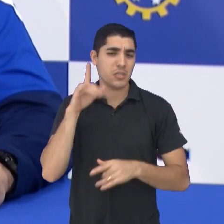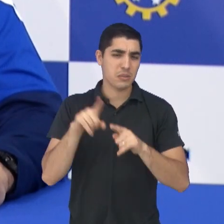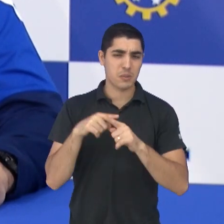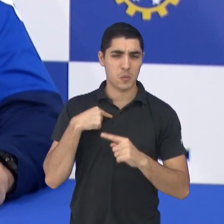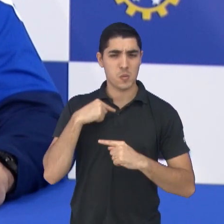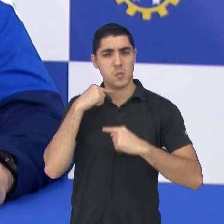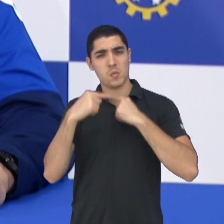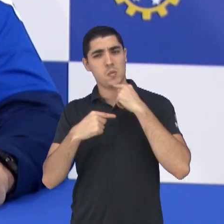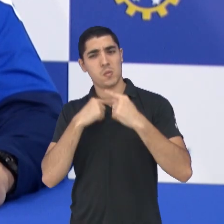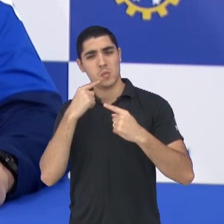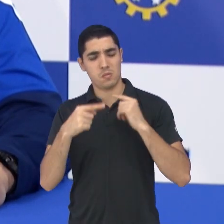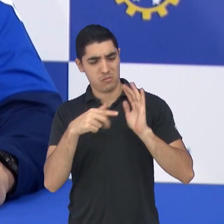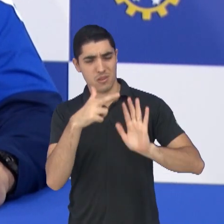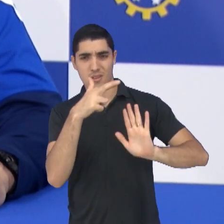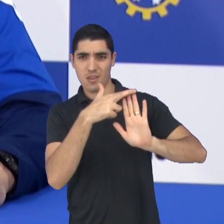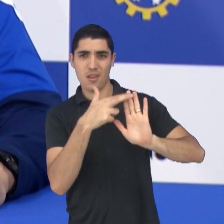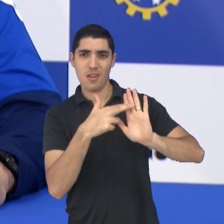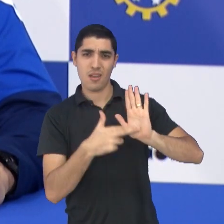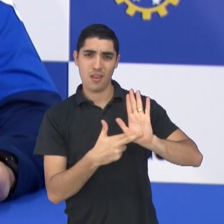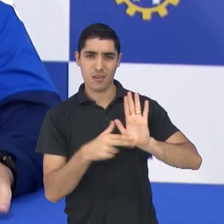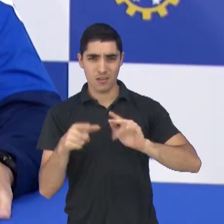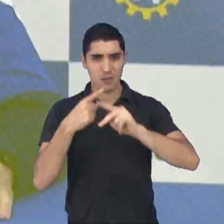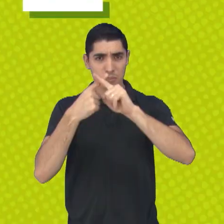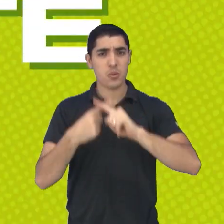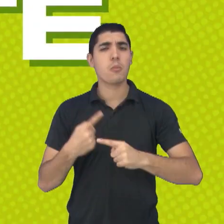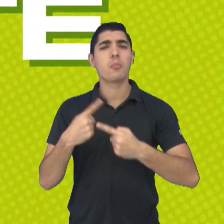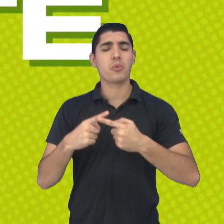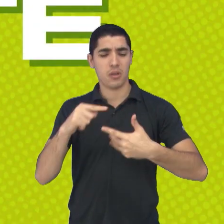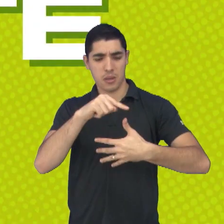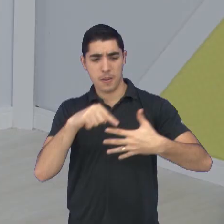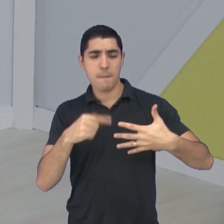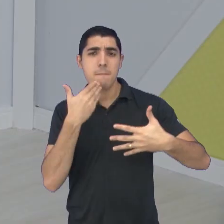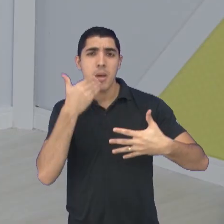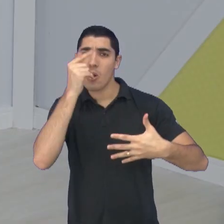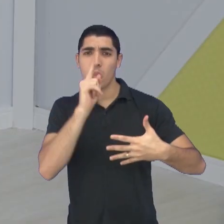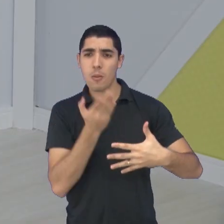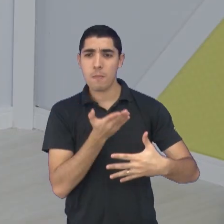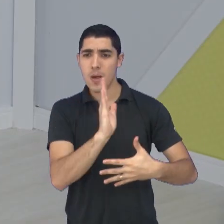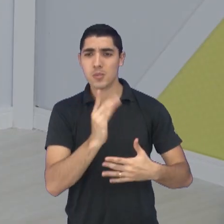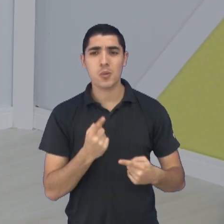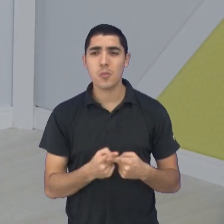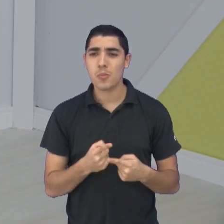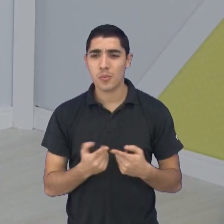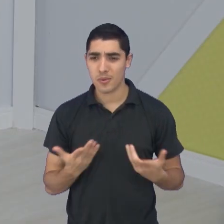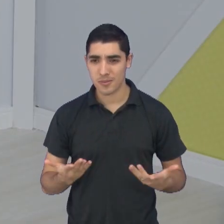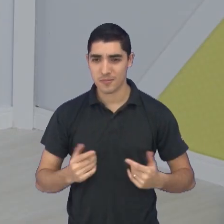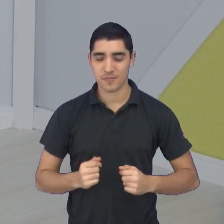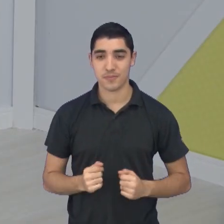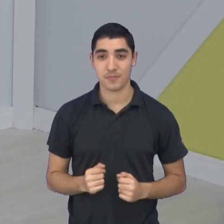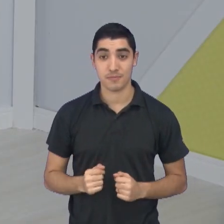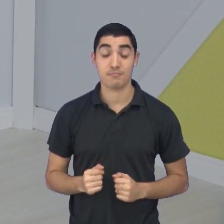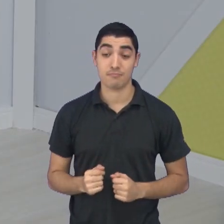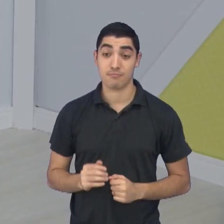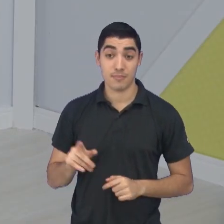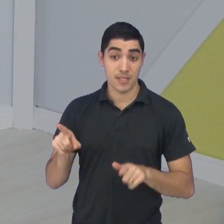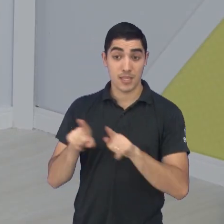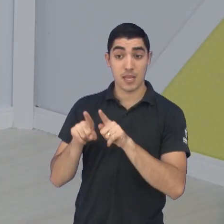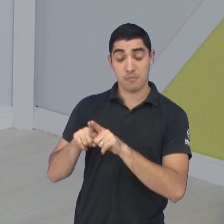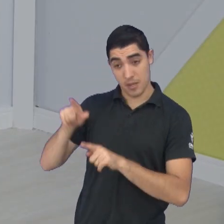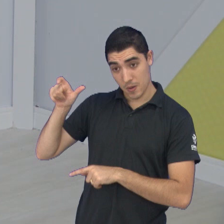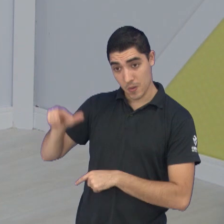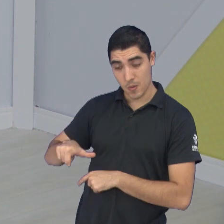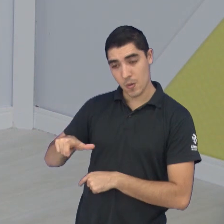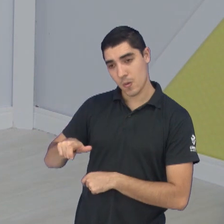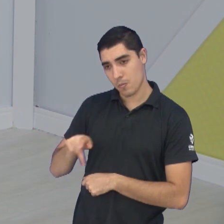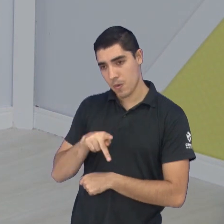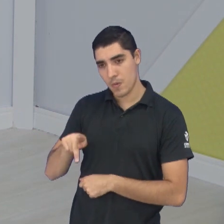dúvida, porque as melhores equipes não passaram. O Ricardo também, na visão dele, disse que o time não